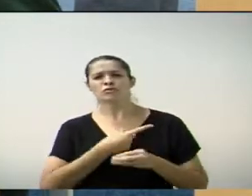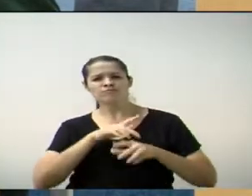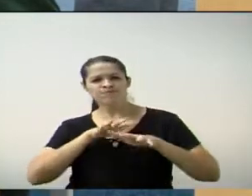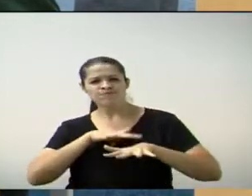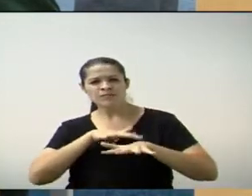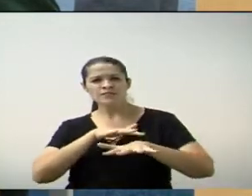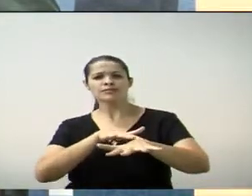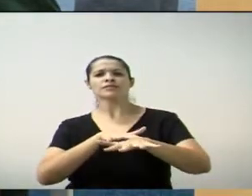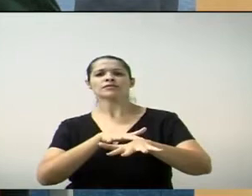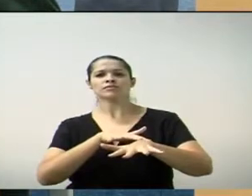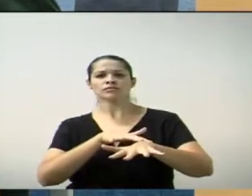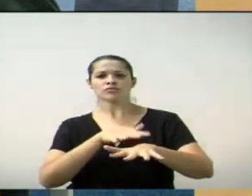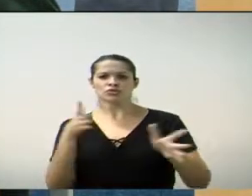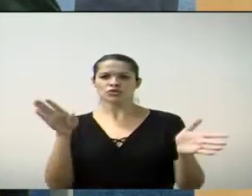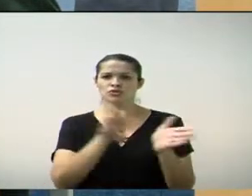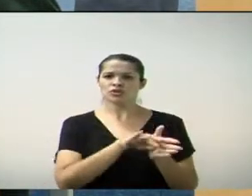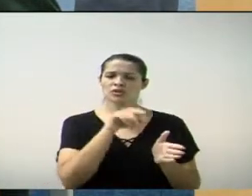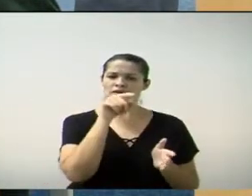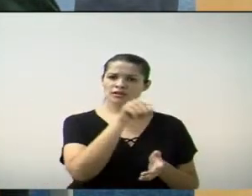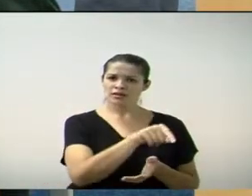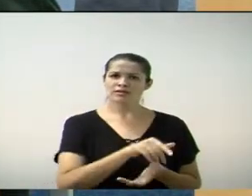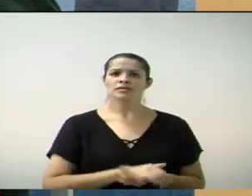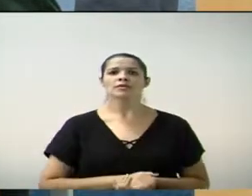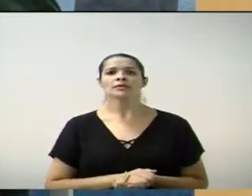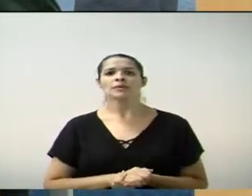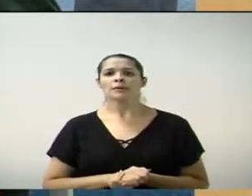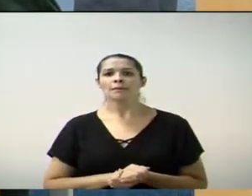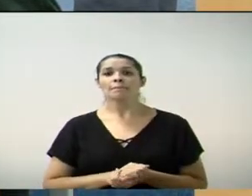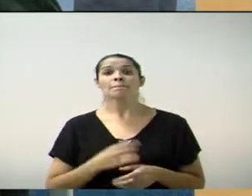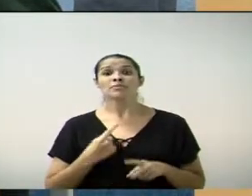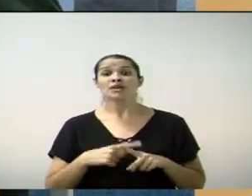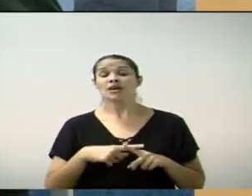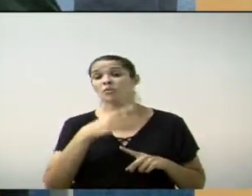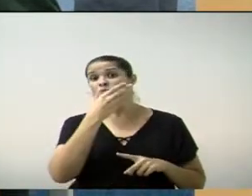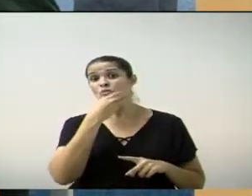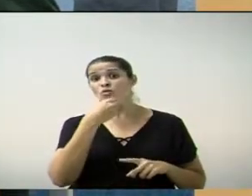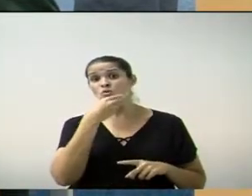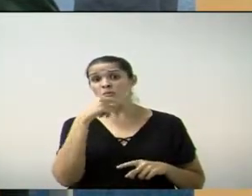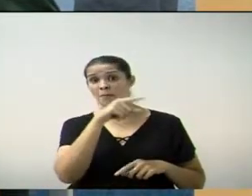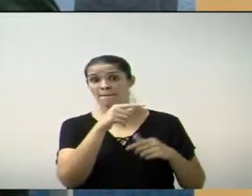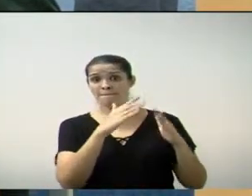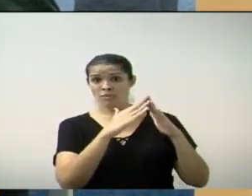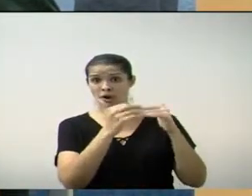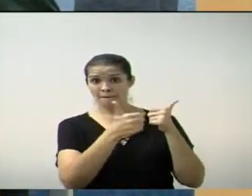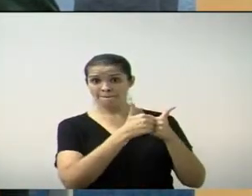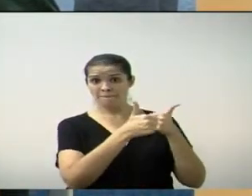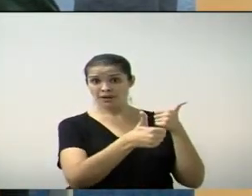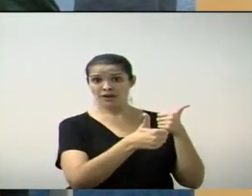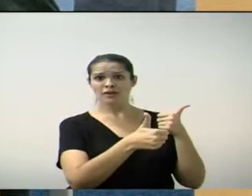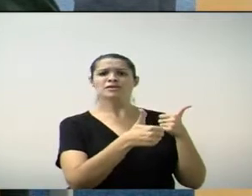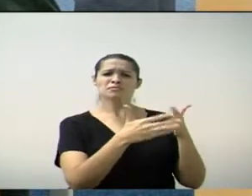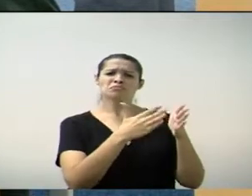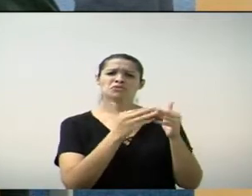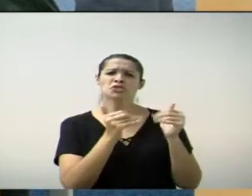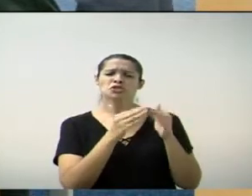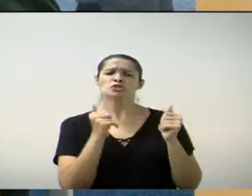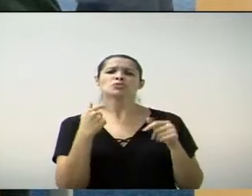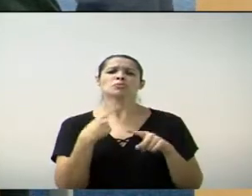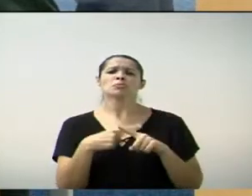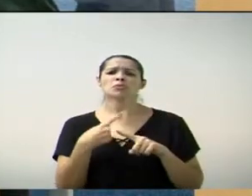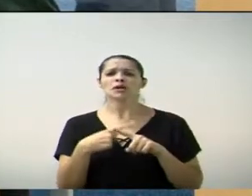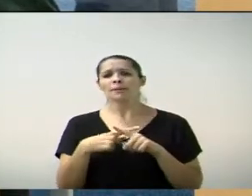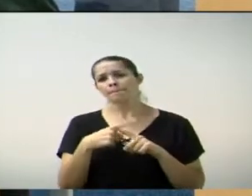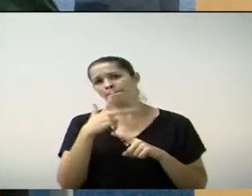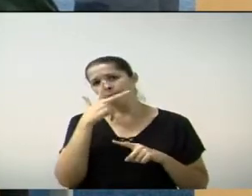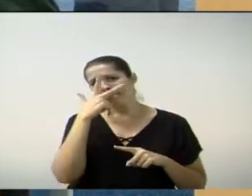o PIER. E é uma solicitação de um munícipe e essa contribuição é bacana. Quando a gente tem essa abertura que